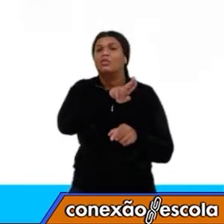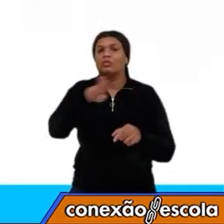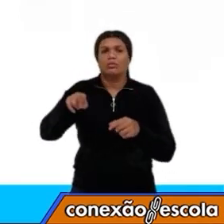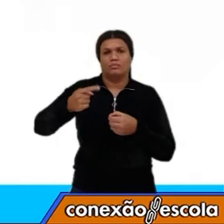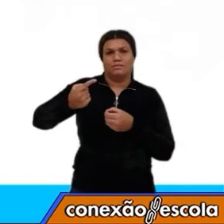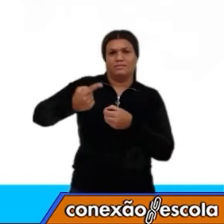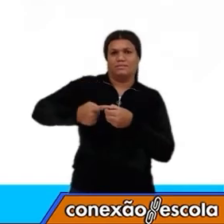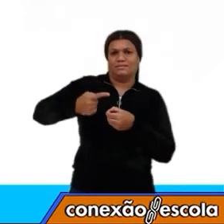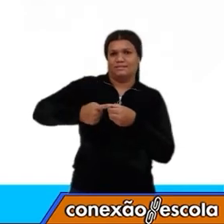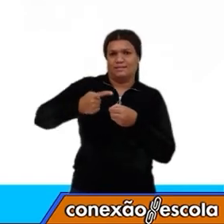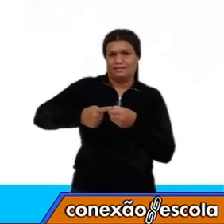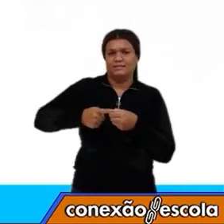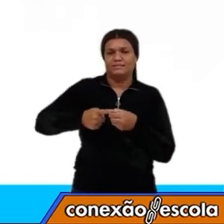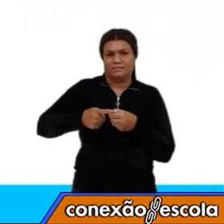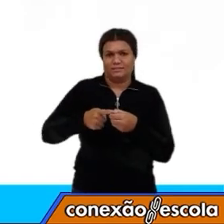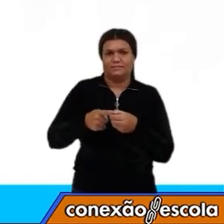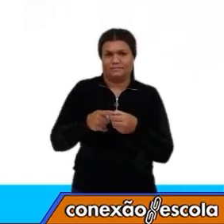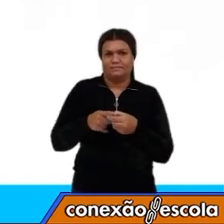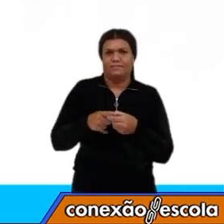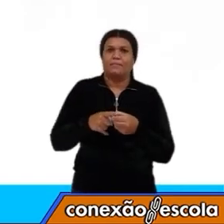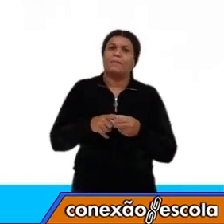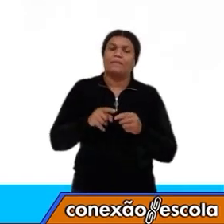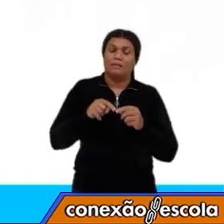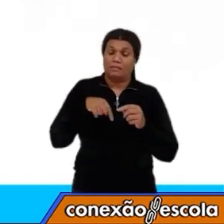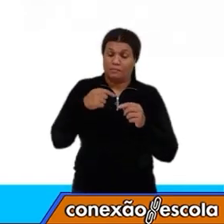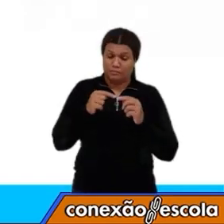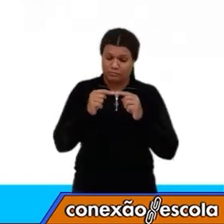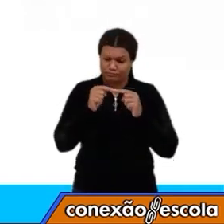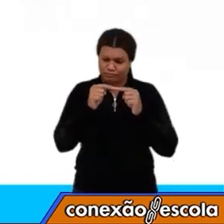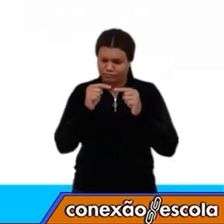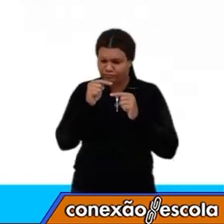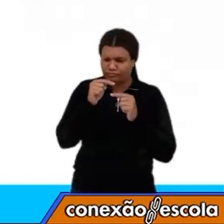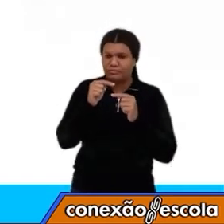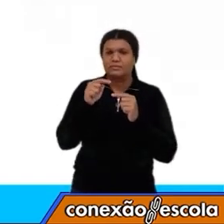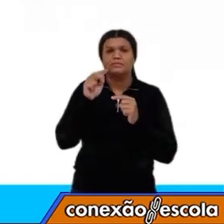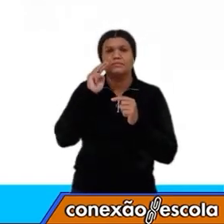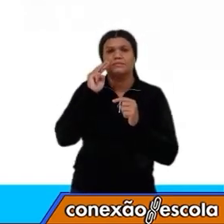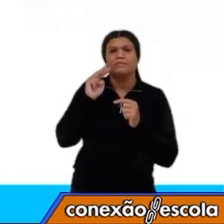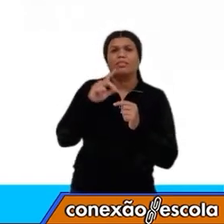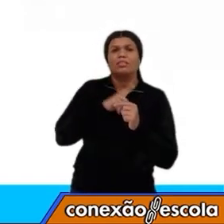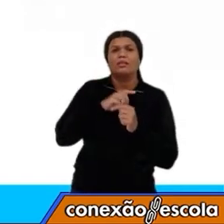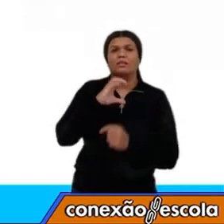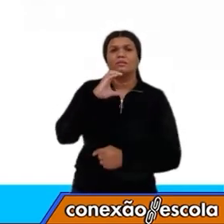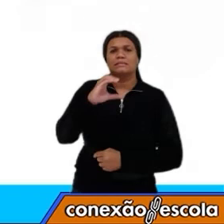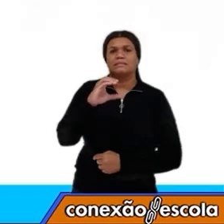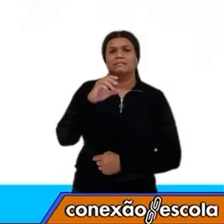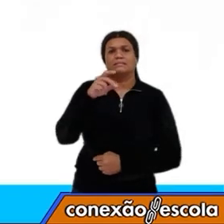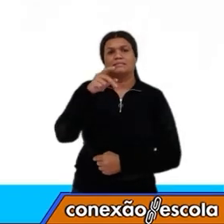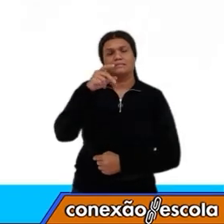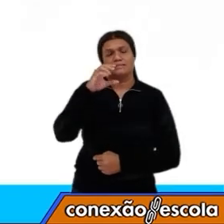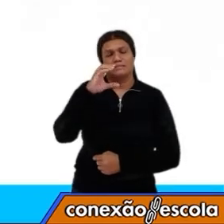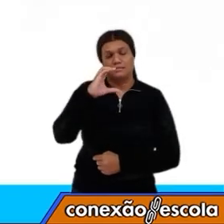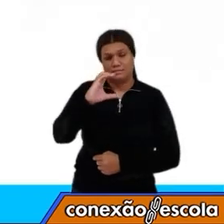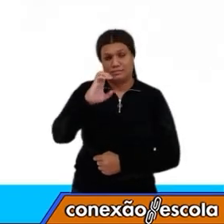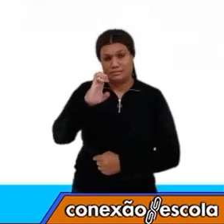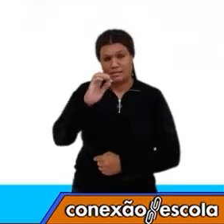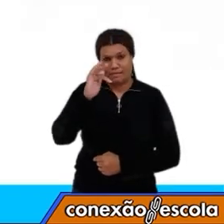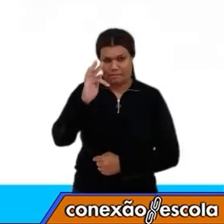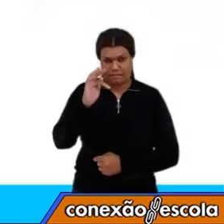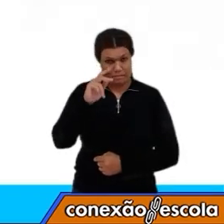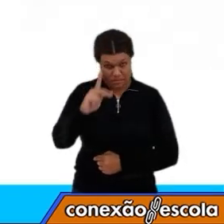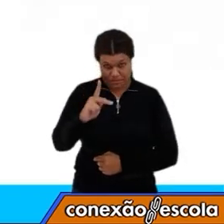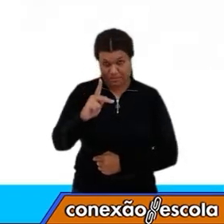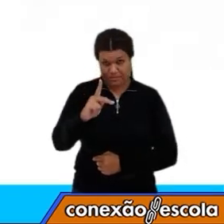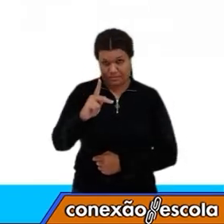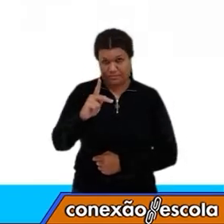alguns centímetros acima, você verá o CEP, que é também um número que